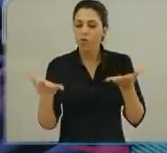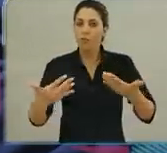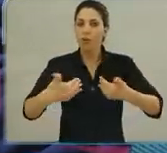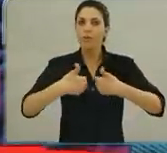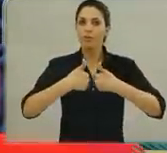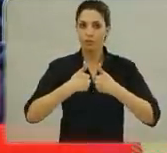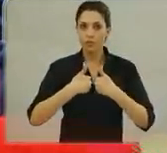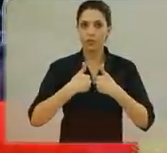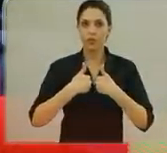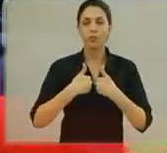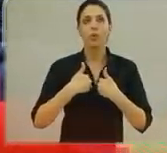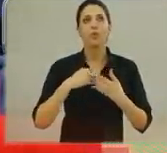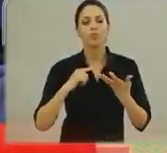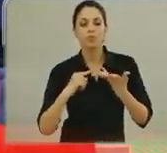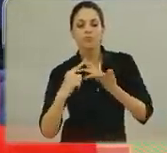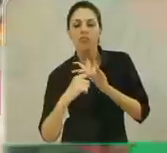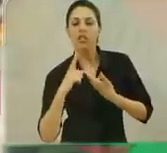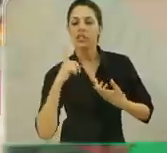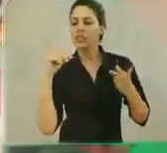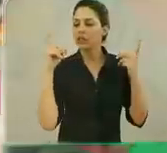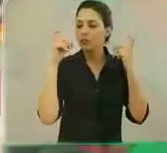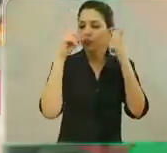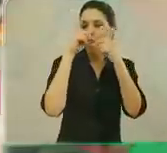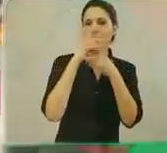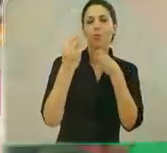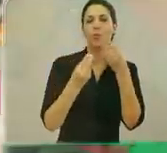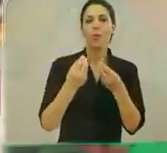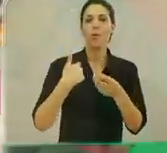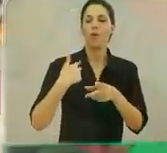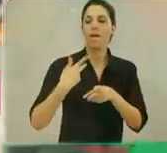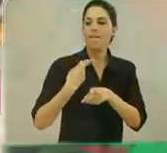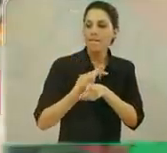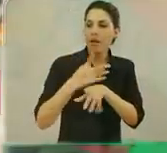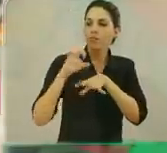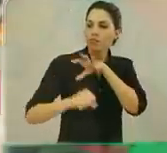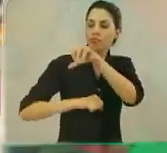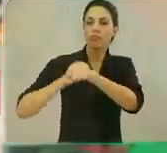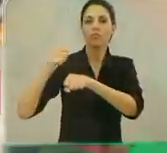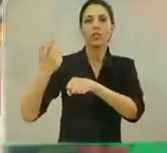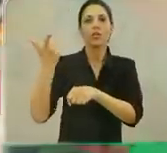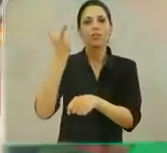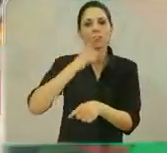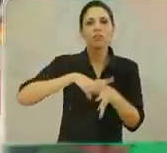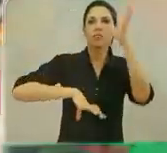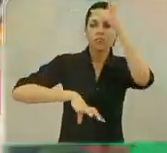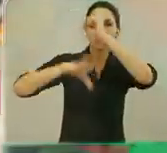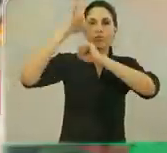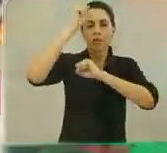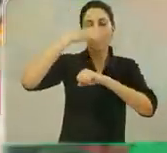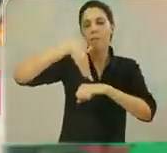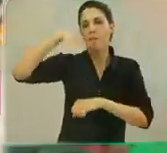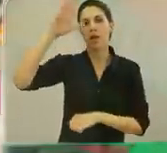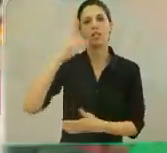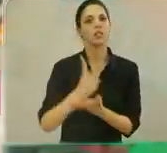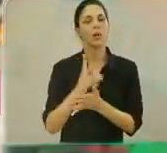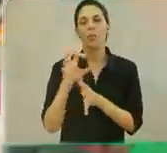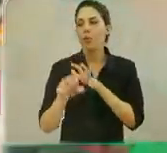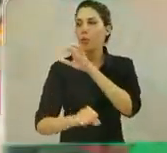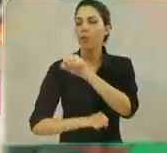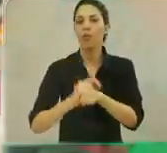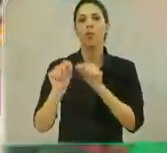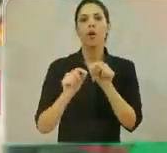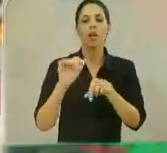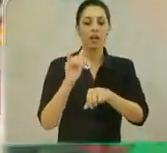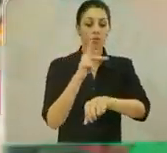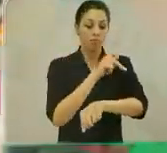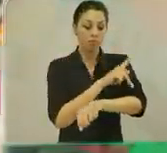autismo, que implicações, que dificuldades, eu fui cada vez aprimorando mais. Então eu busco sempre